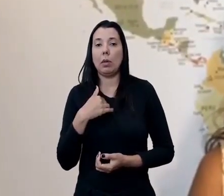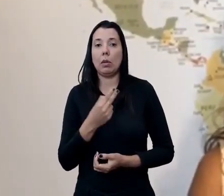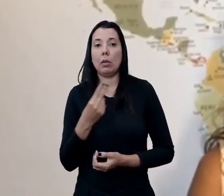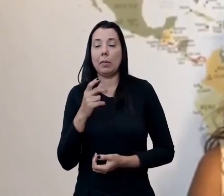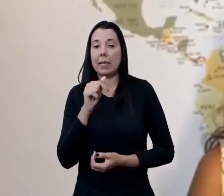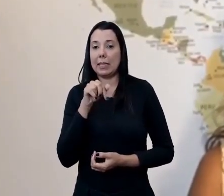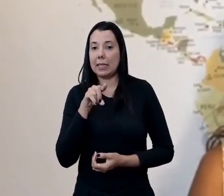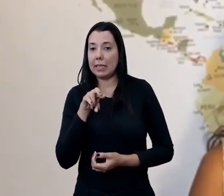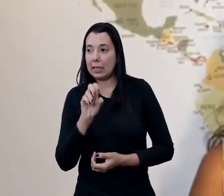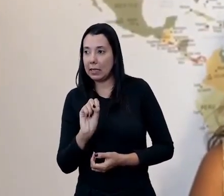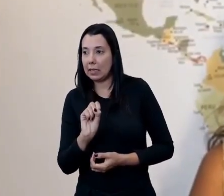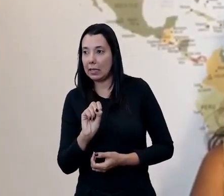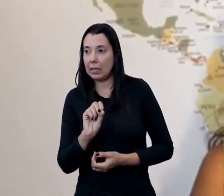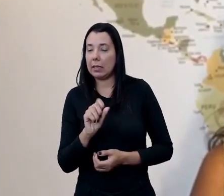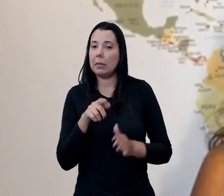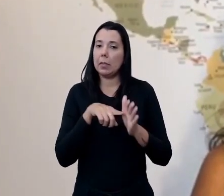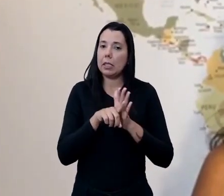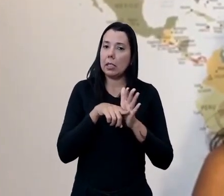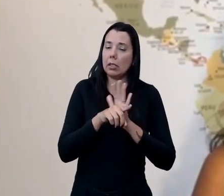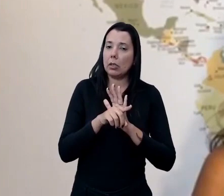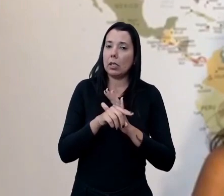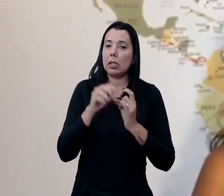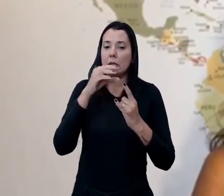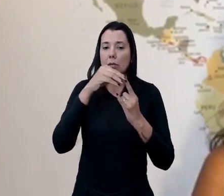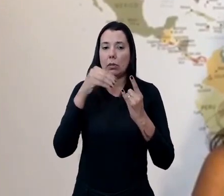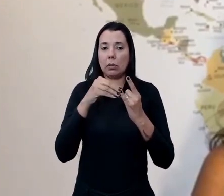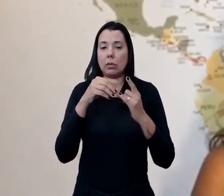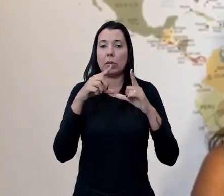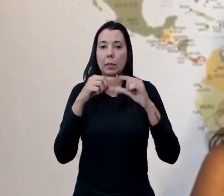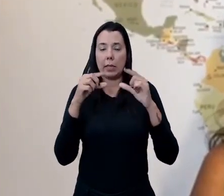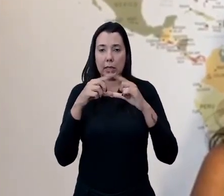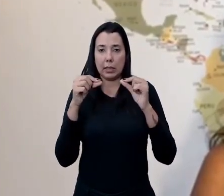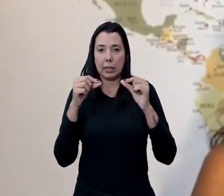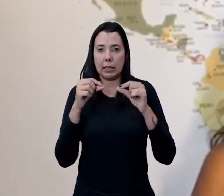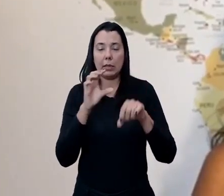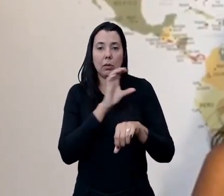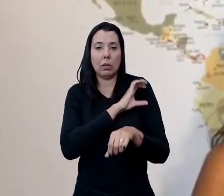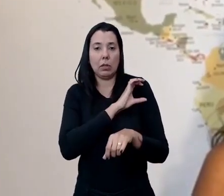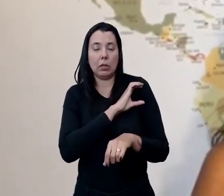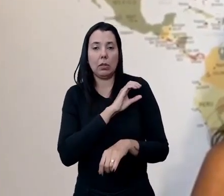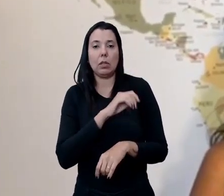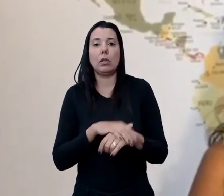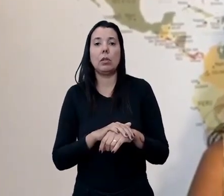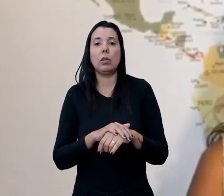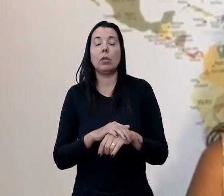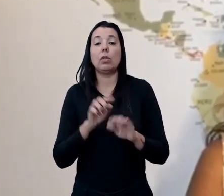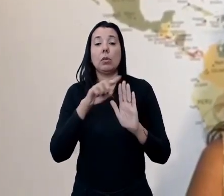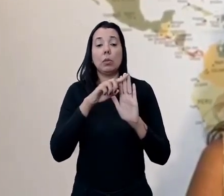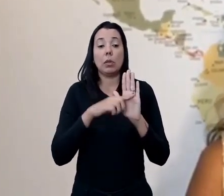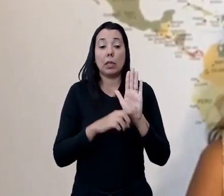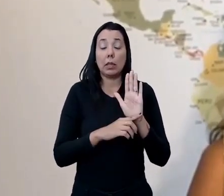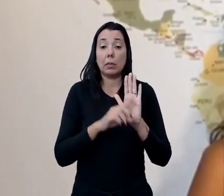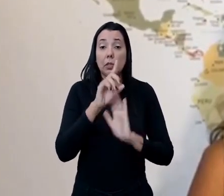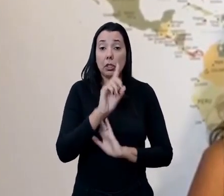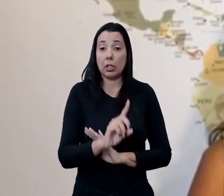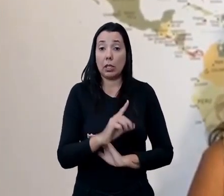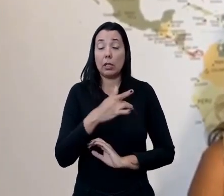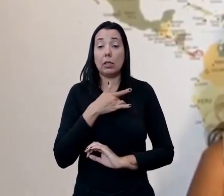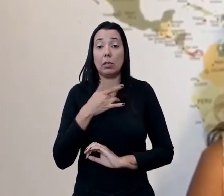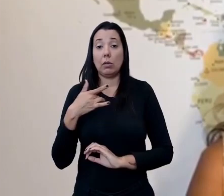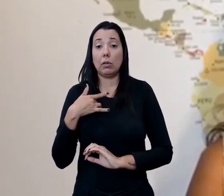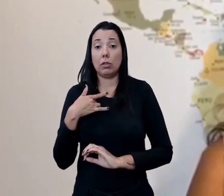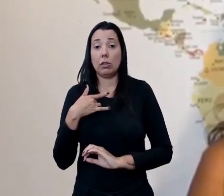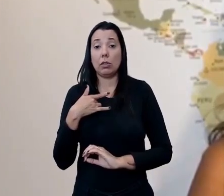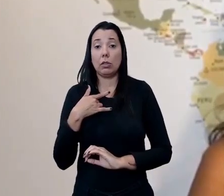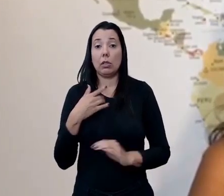nome é Sandra Alves, eu sou pesquisadora da Fiocruz Brasília e coordenadora do Programa de Direito Sanitário. O ano letivo de